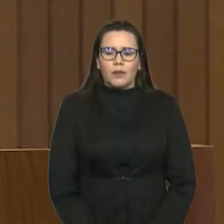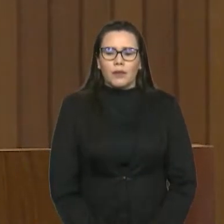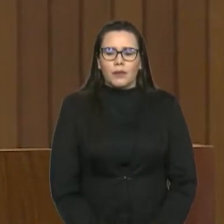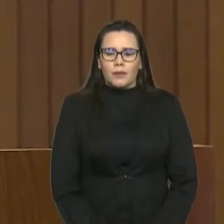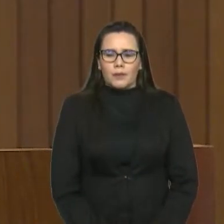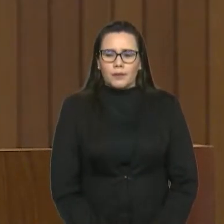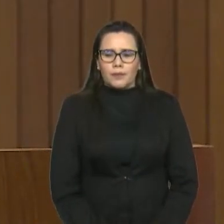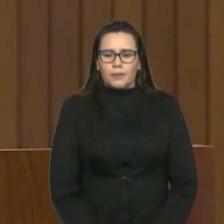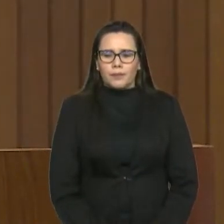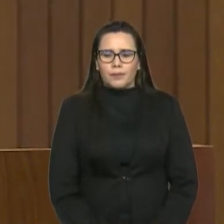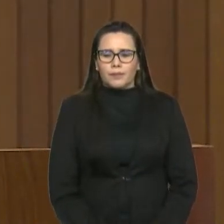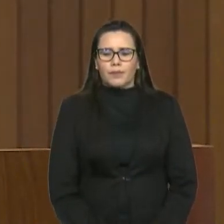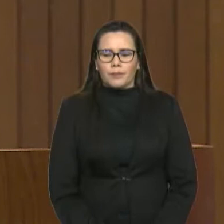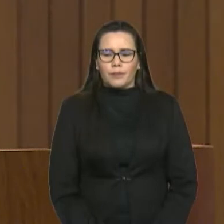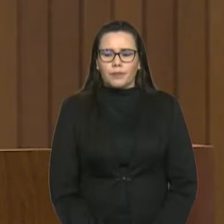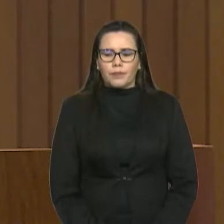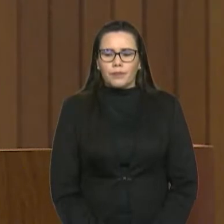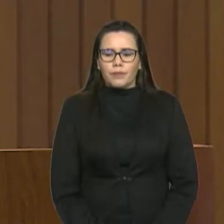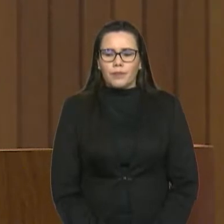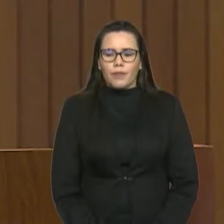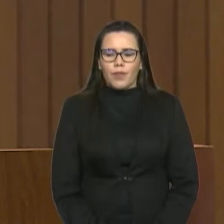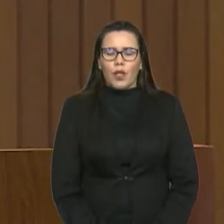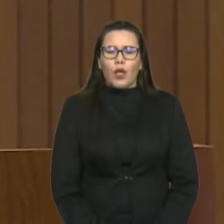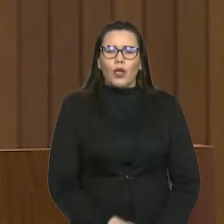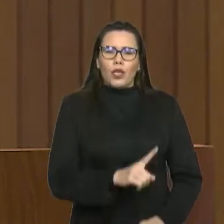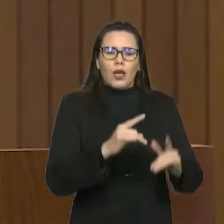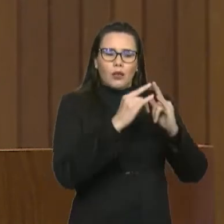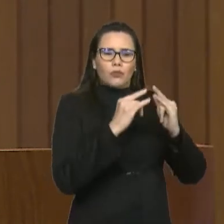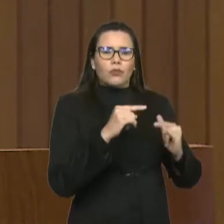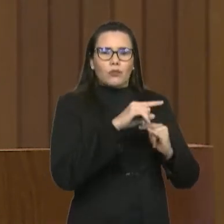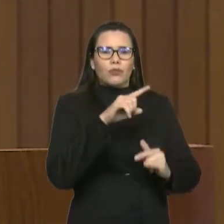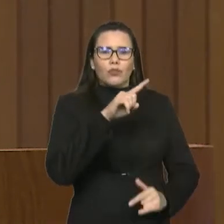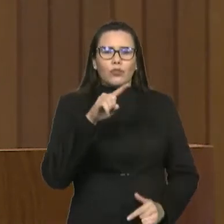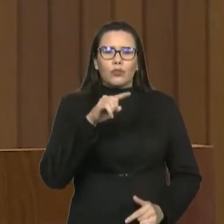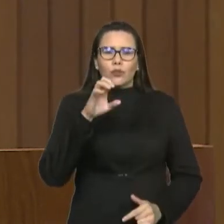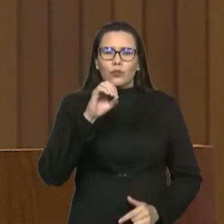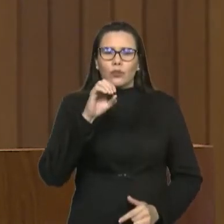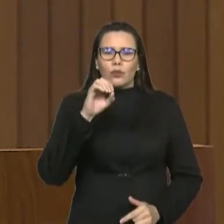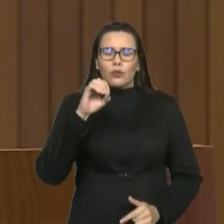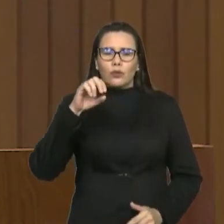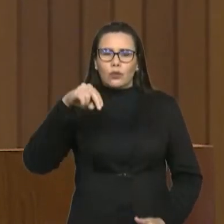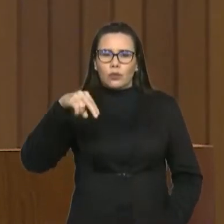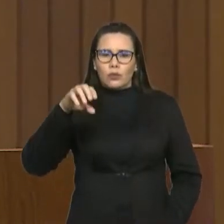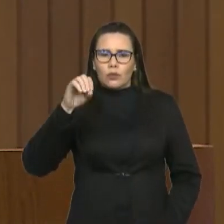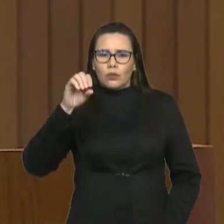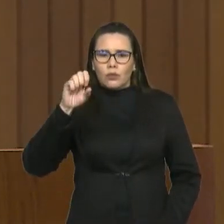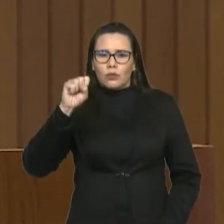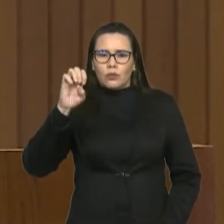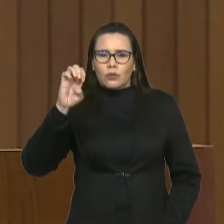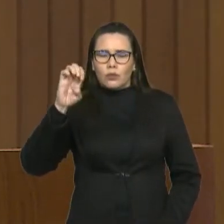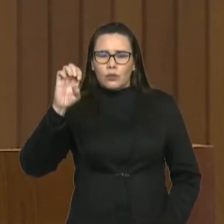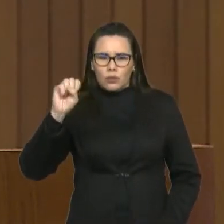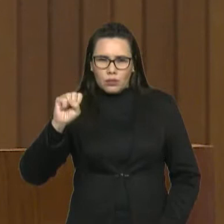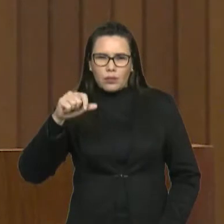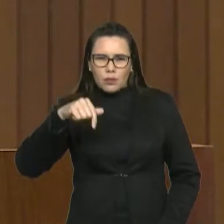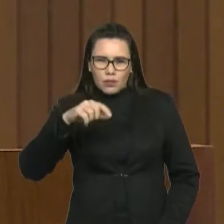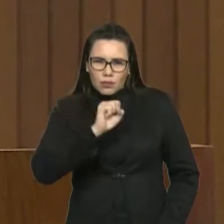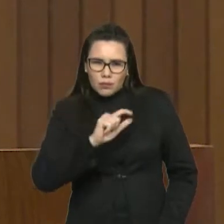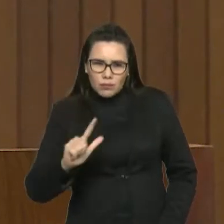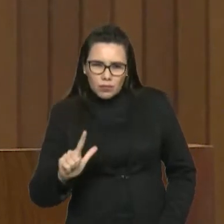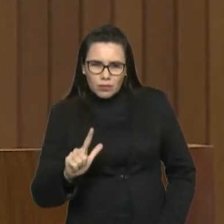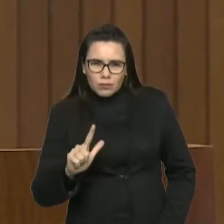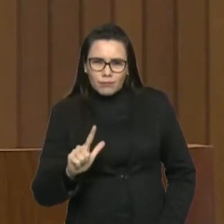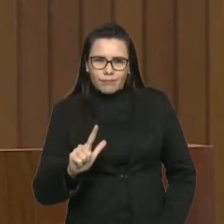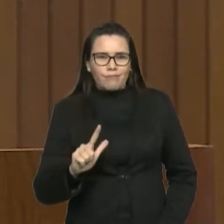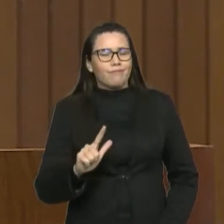sequer fica em São Luís, deputado Hélio Soares. O Centro de Zoonoses de São Luís fica localizado na estrada de Ribamar,